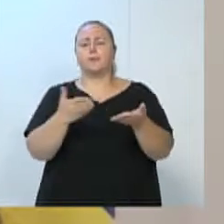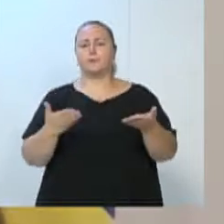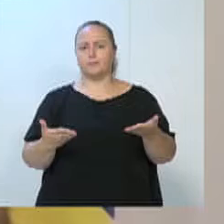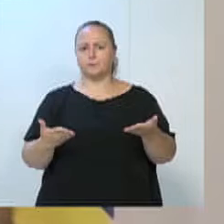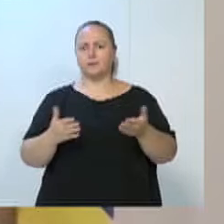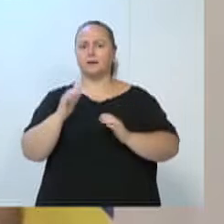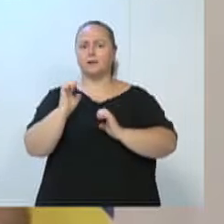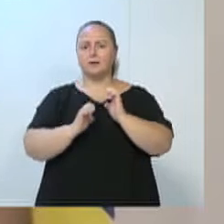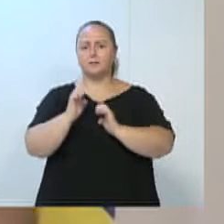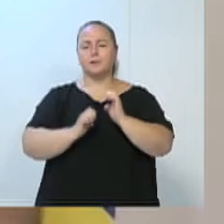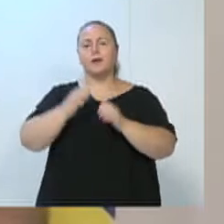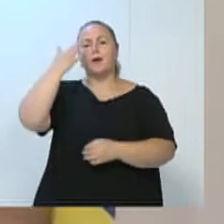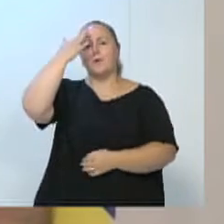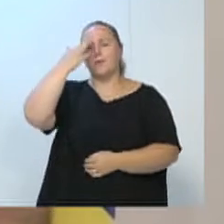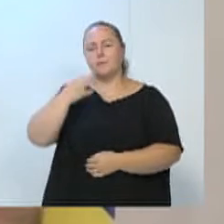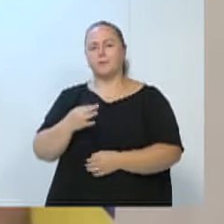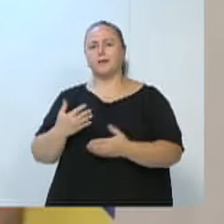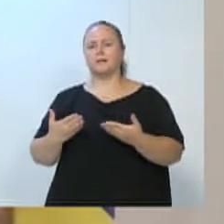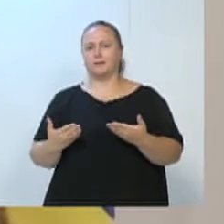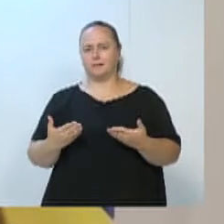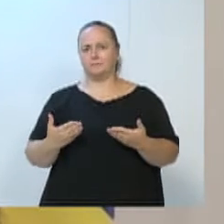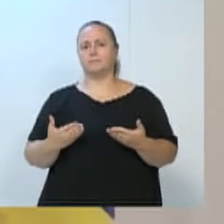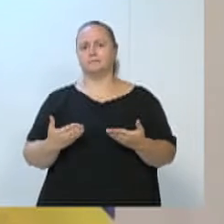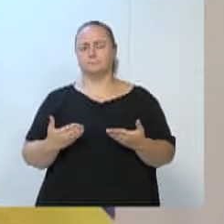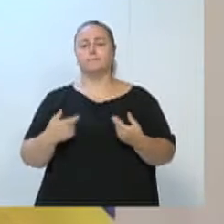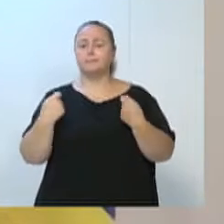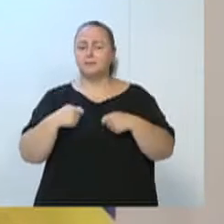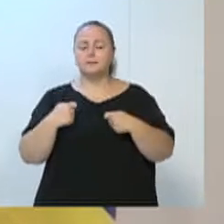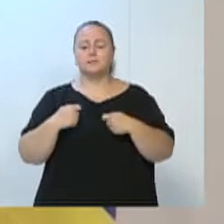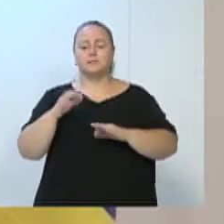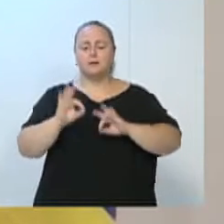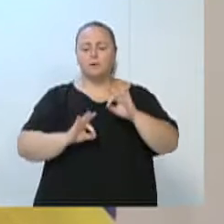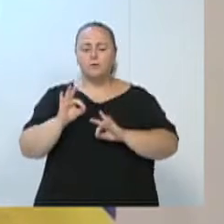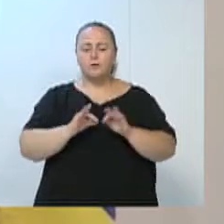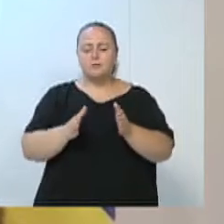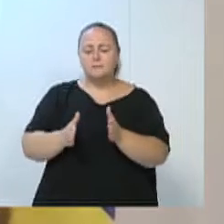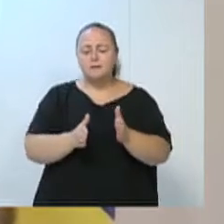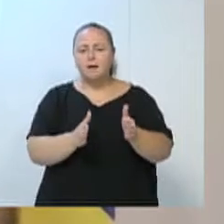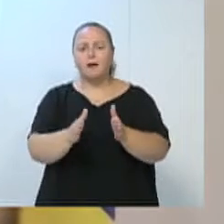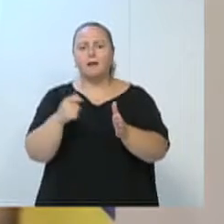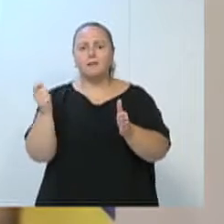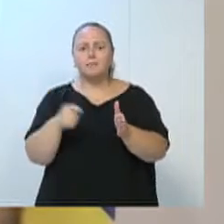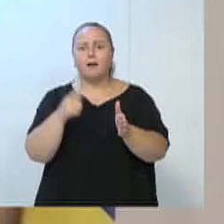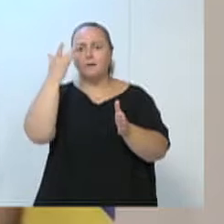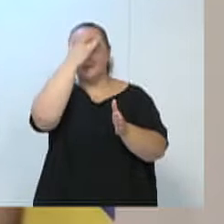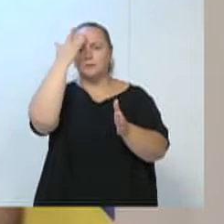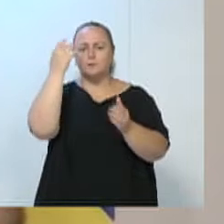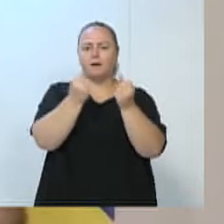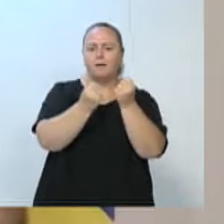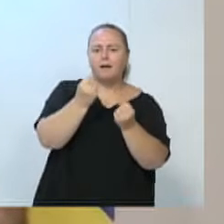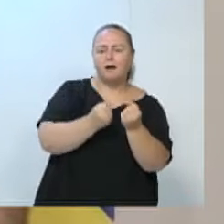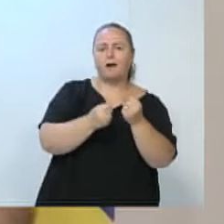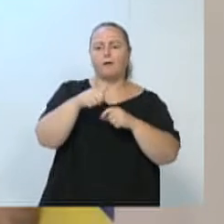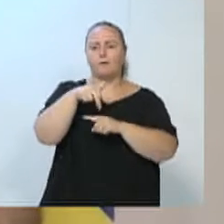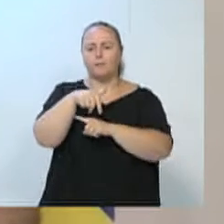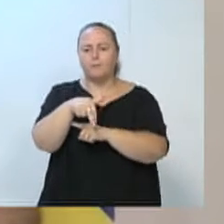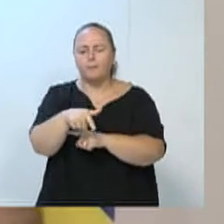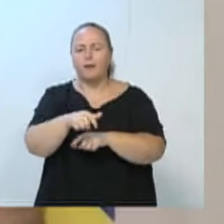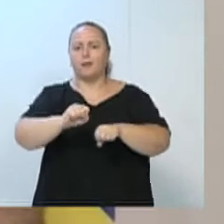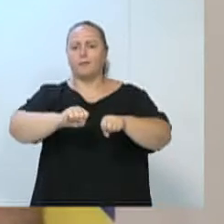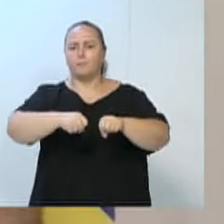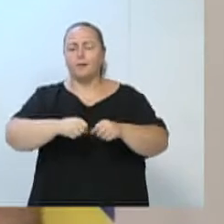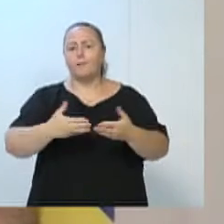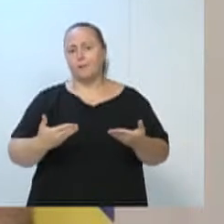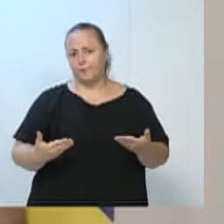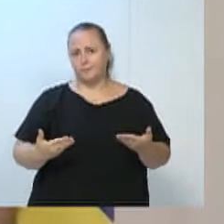minimamente viável as ruas, de forma que as pessoas possam transitar após o serviço. Também estive nesta